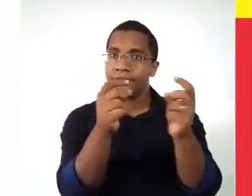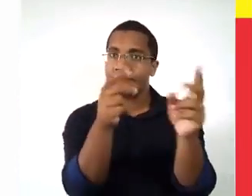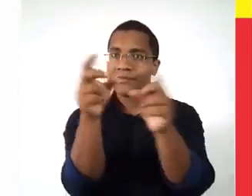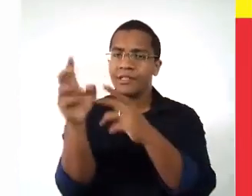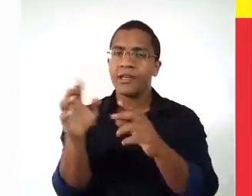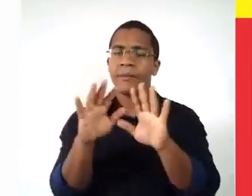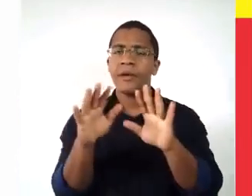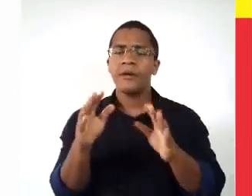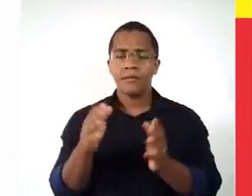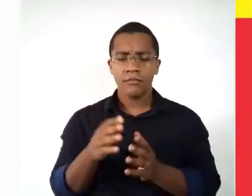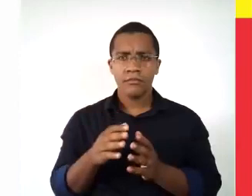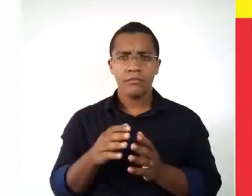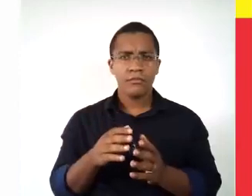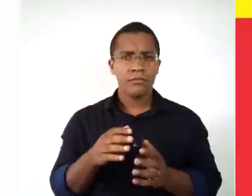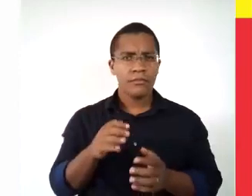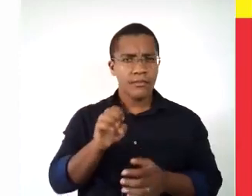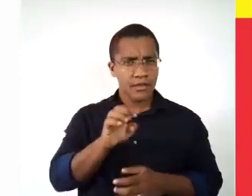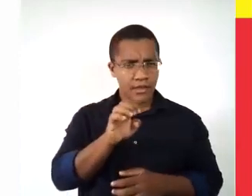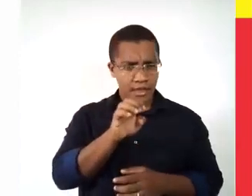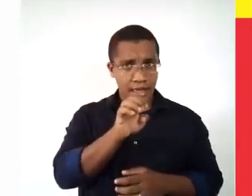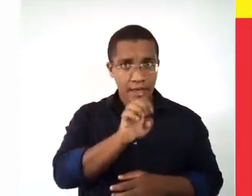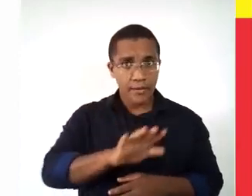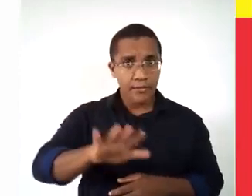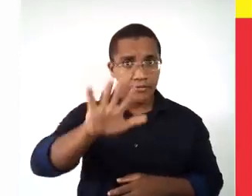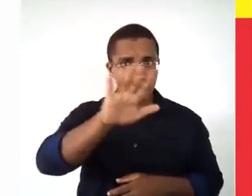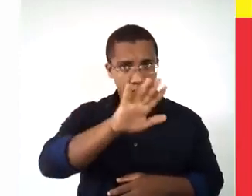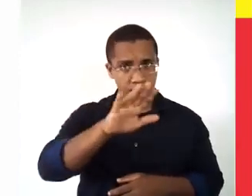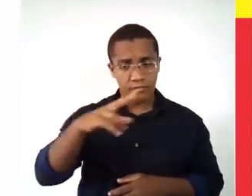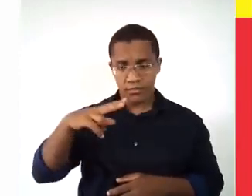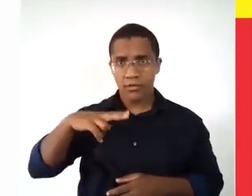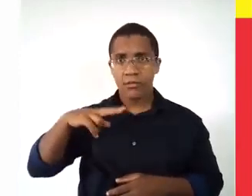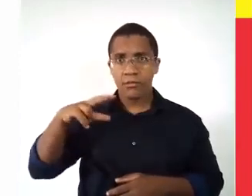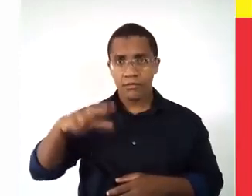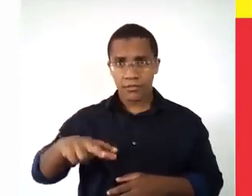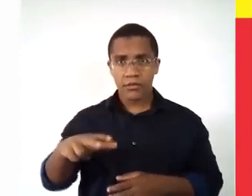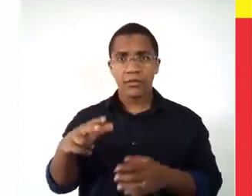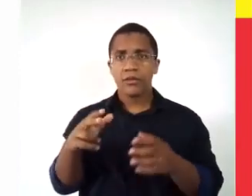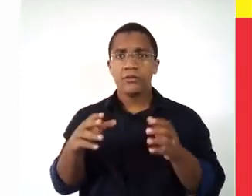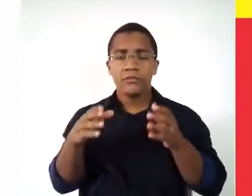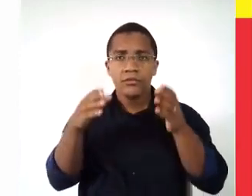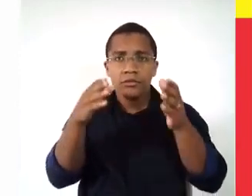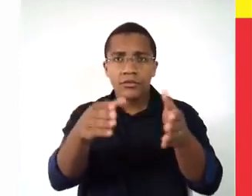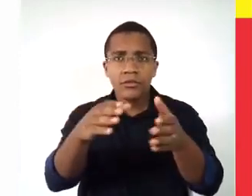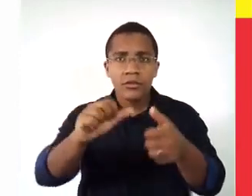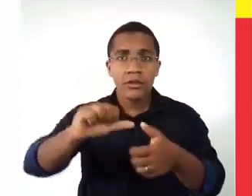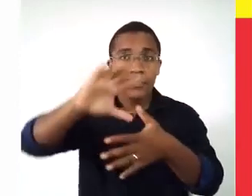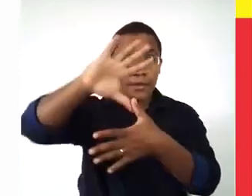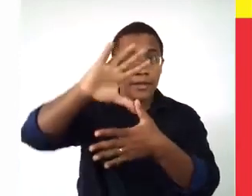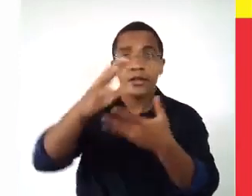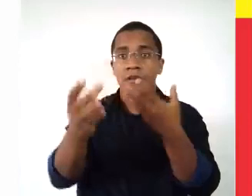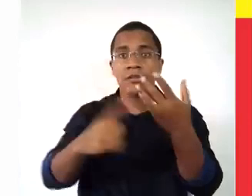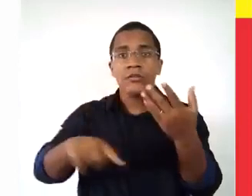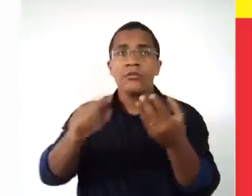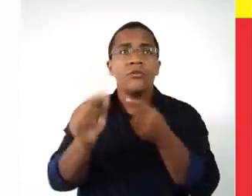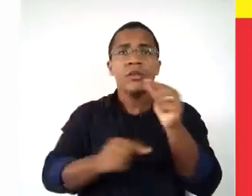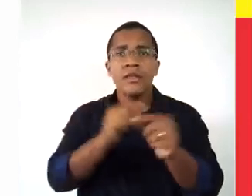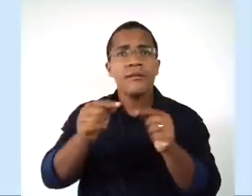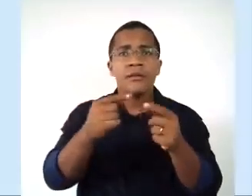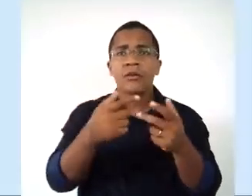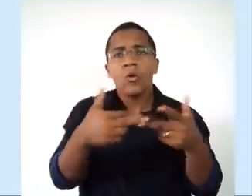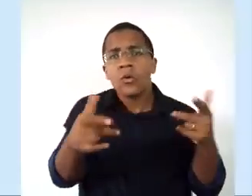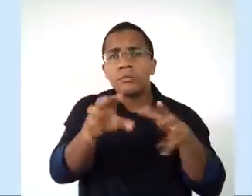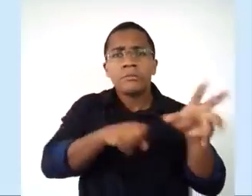europeus e os portugueses tinham chegado às Américas pra buscar novas fontes pra comercializar também. Mas como assim?